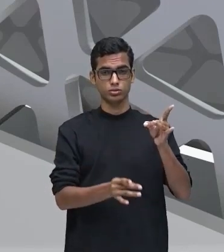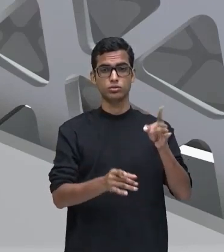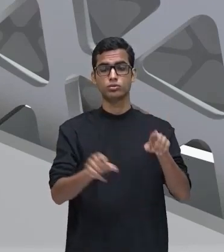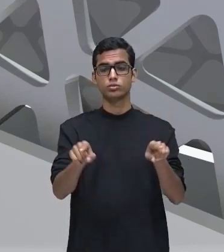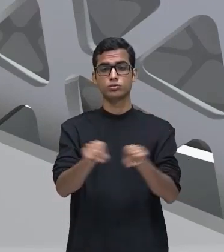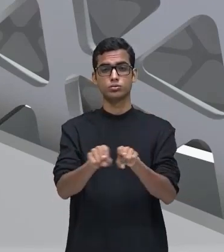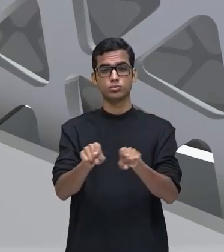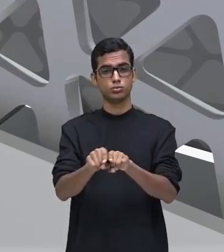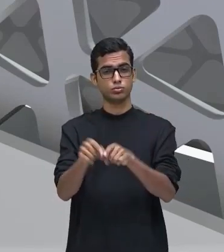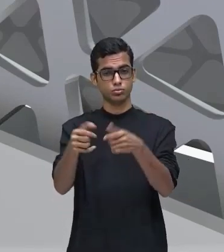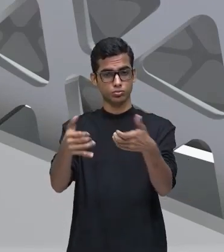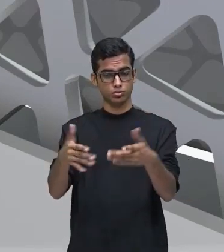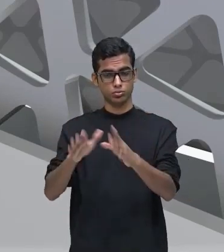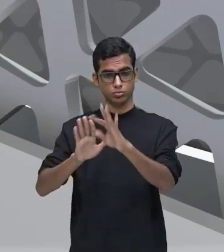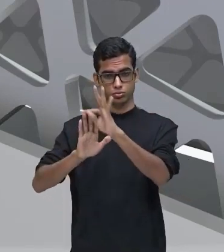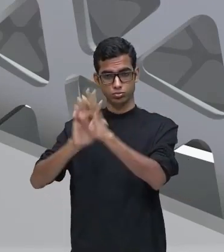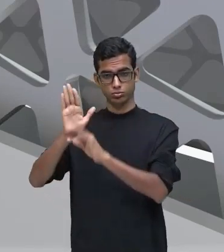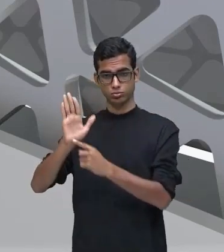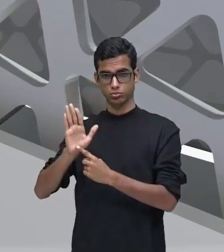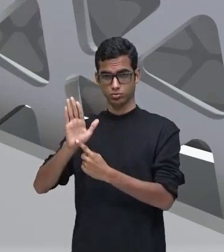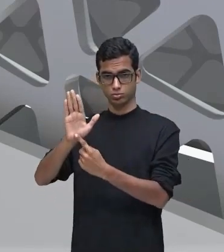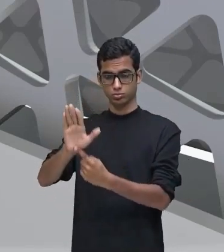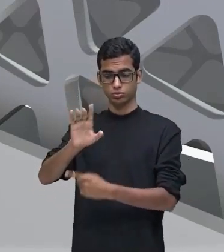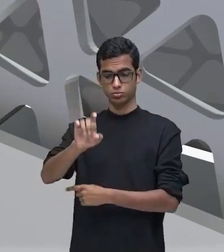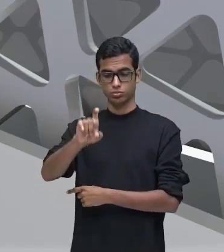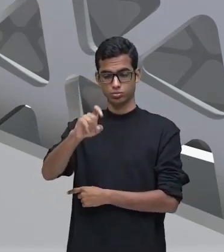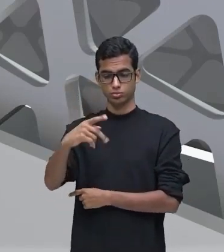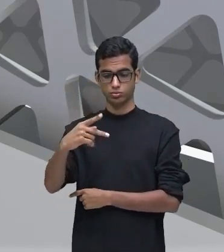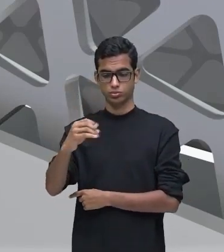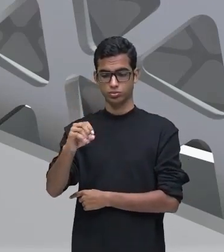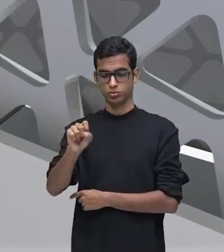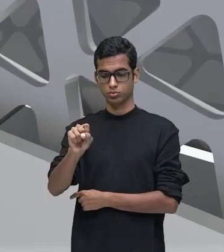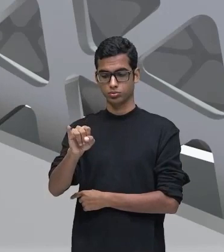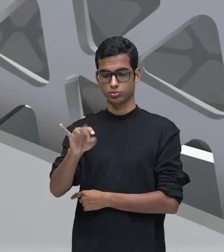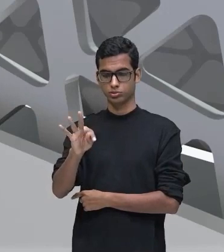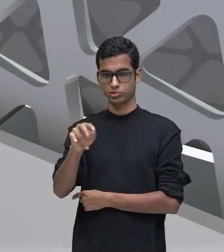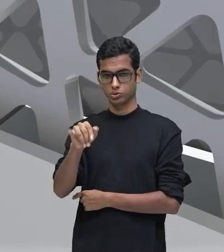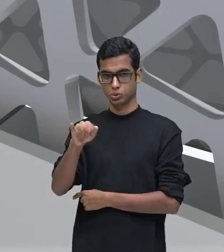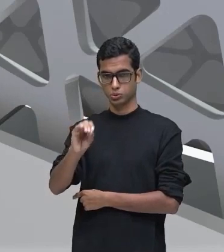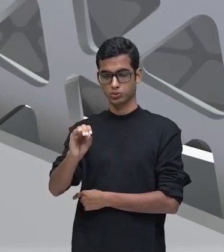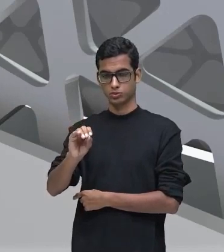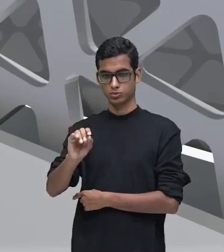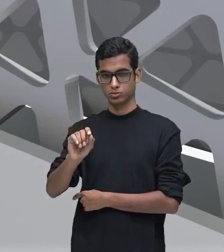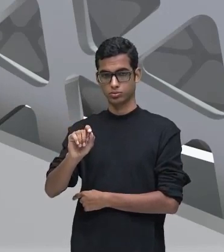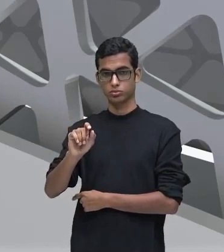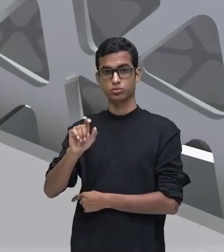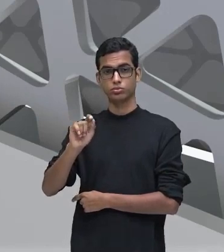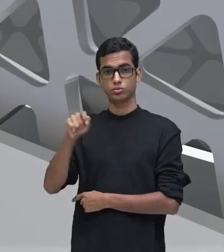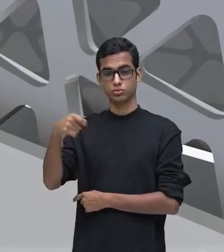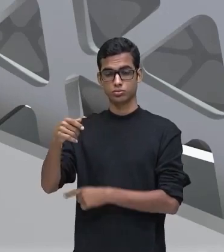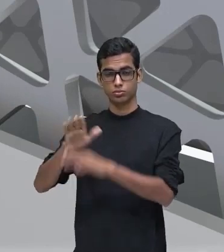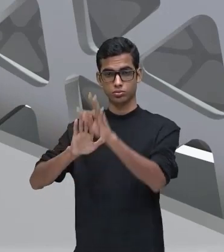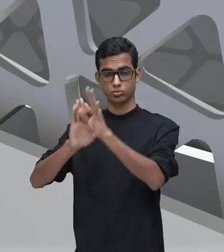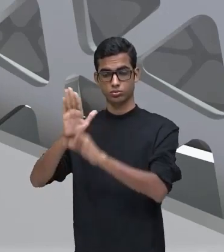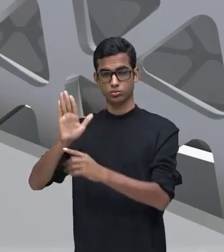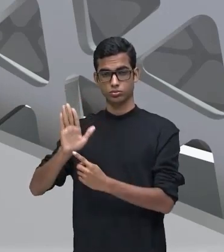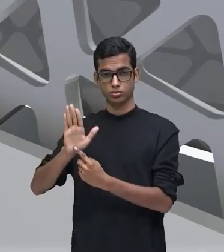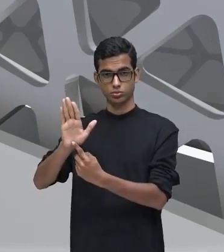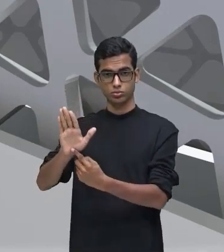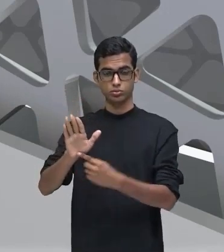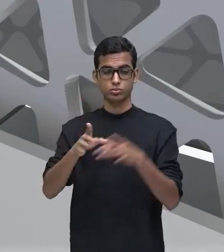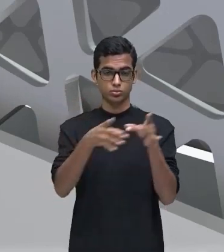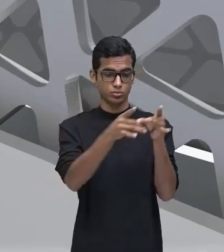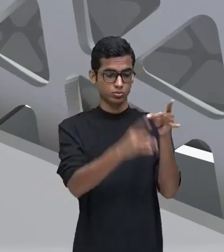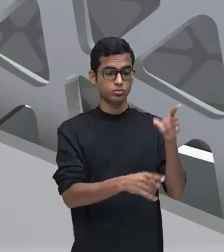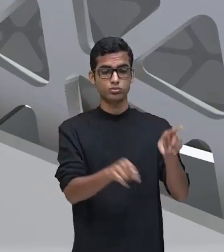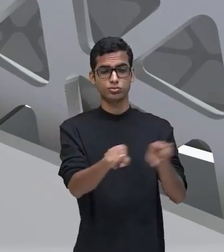um pouquinho sobre o texto expositivo, o tipo expositivo, tá bom? Mas sabemos que além da descrição nós temos outros